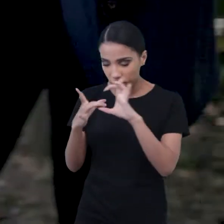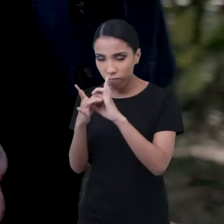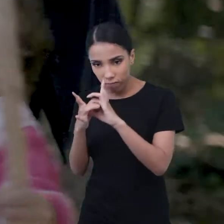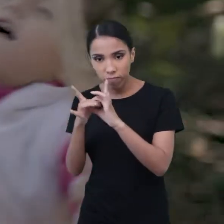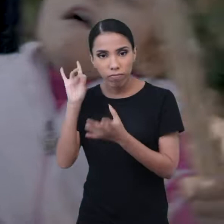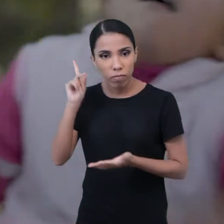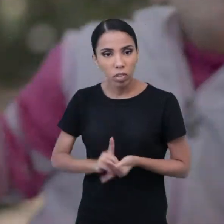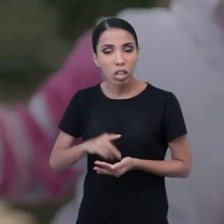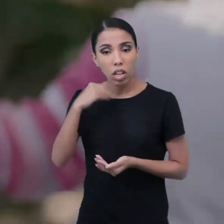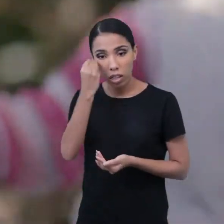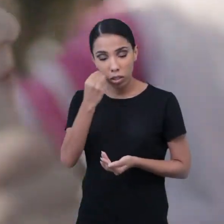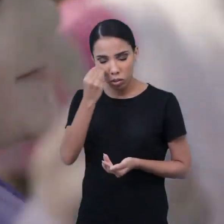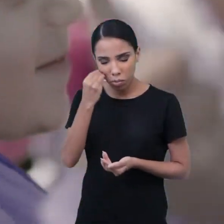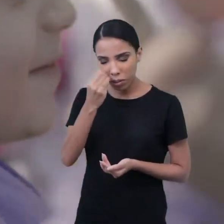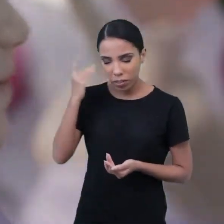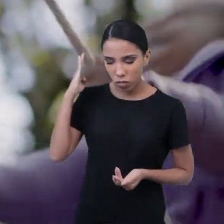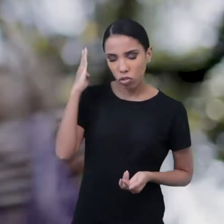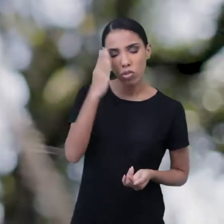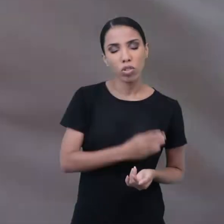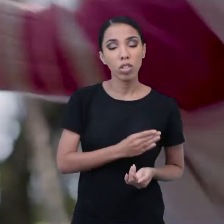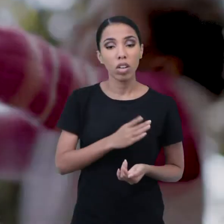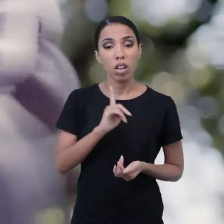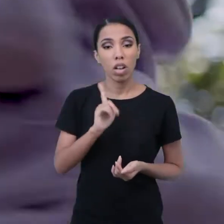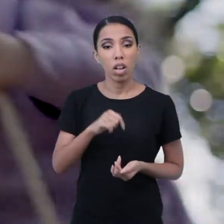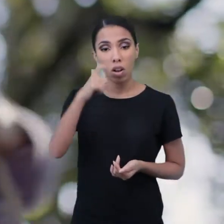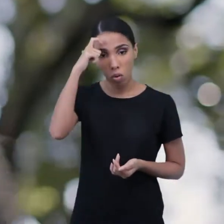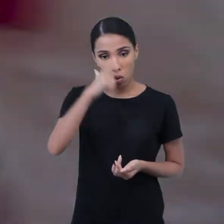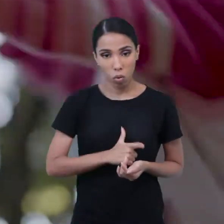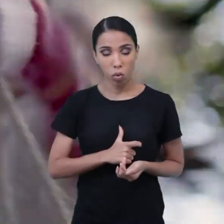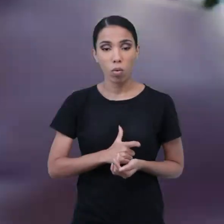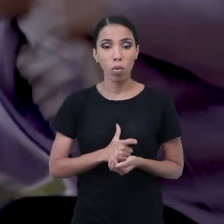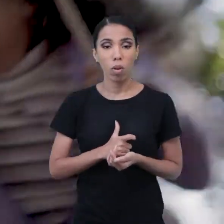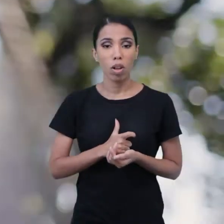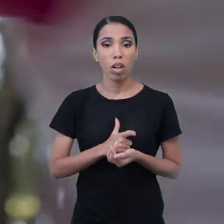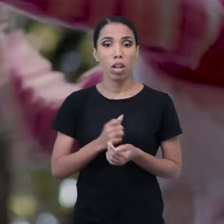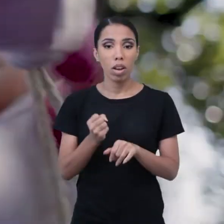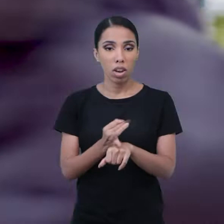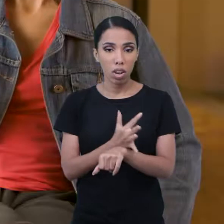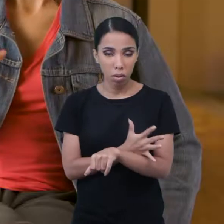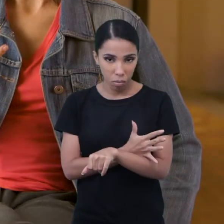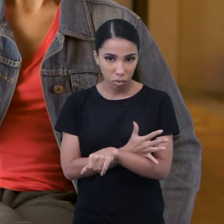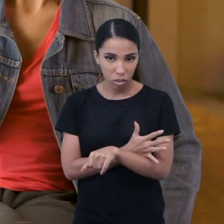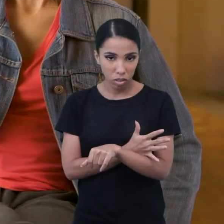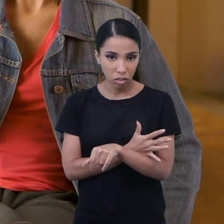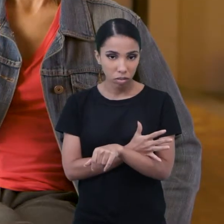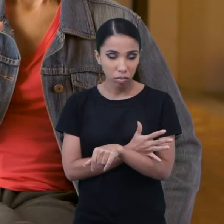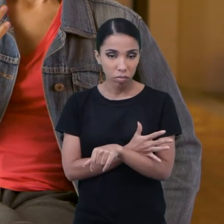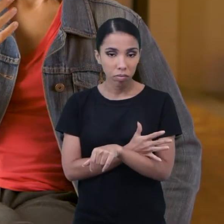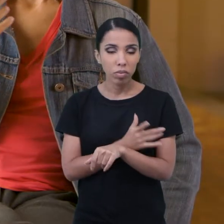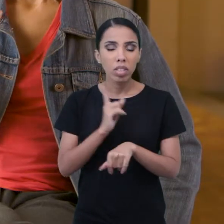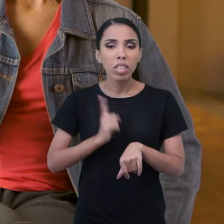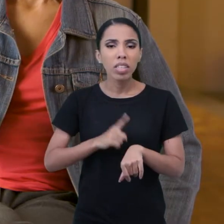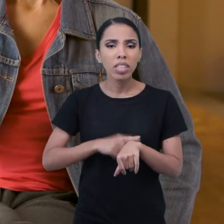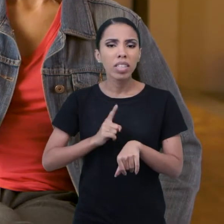vincula com alguma coisa quando a gente tem experiências diretas, né? que influenciam no corpo, que influenciam nas emoções. Maria